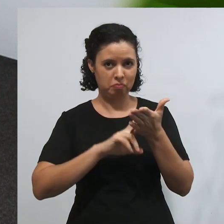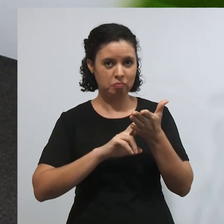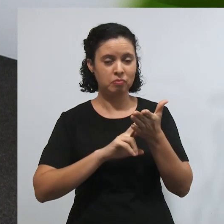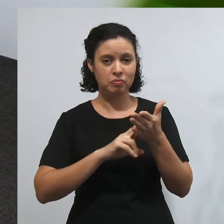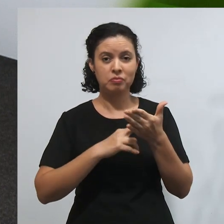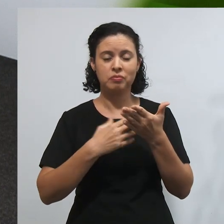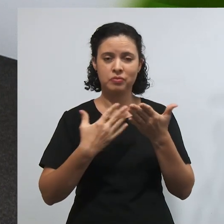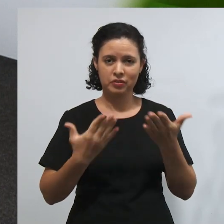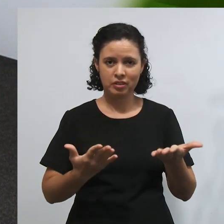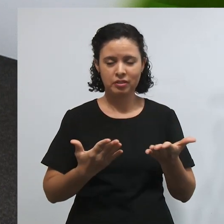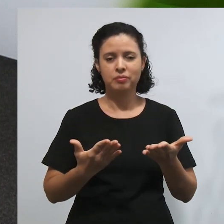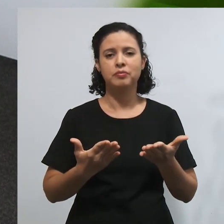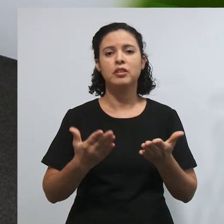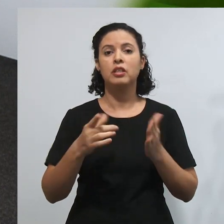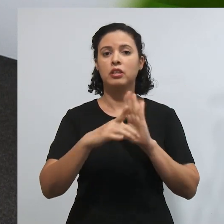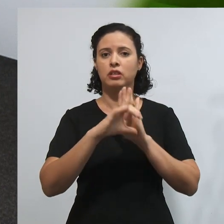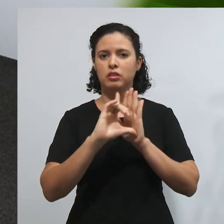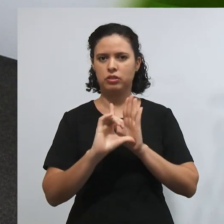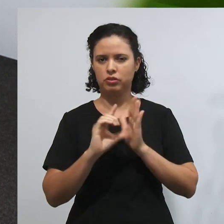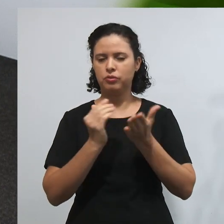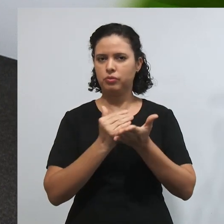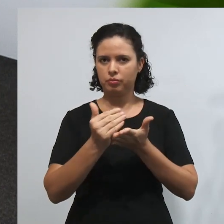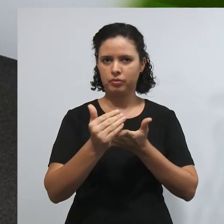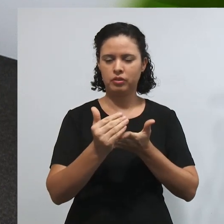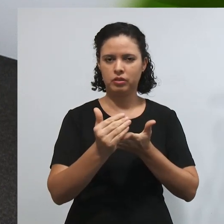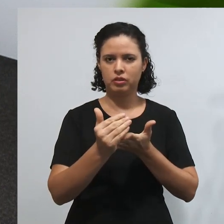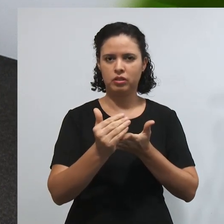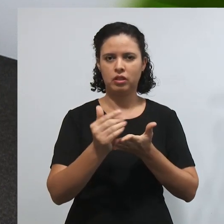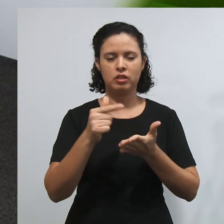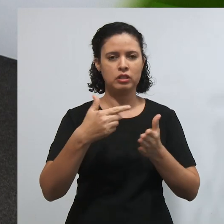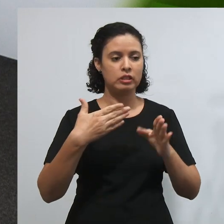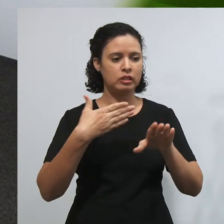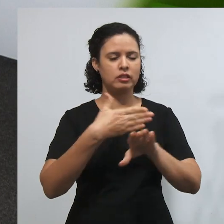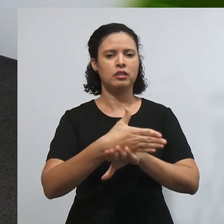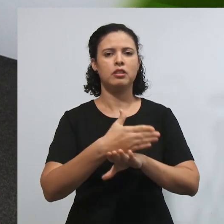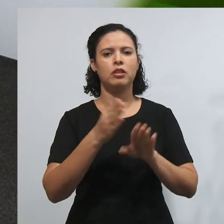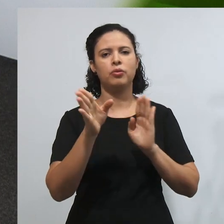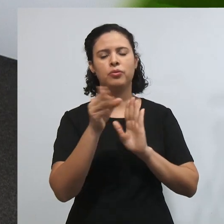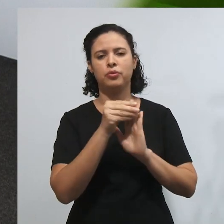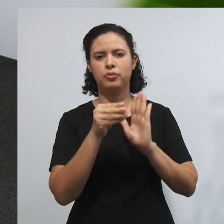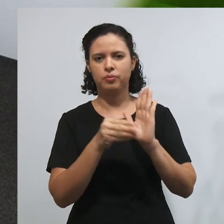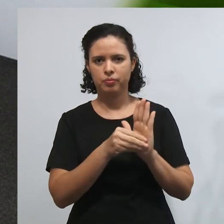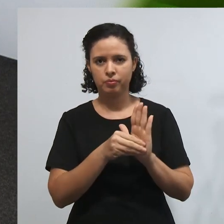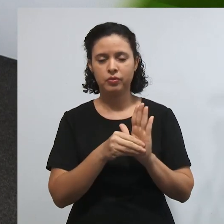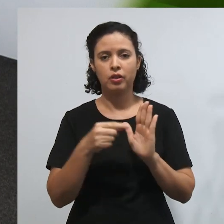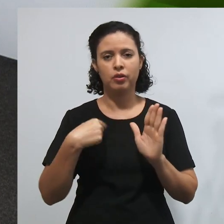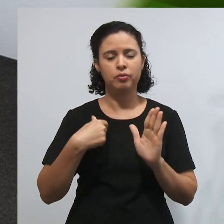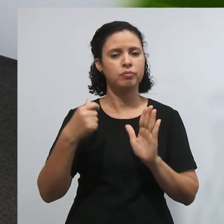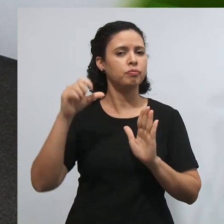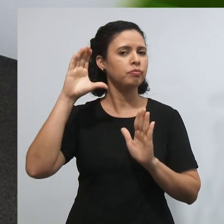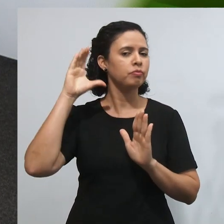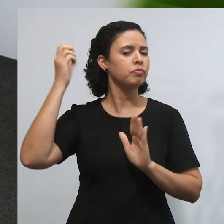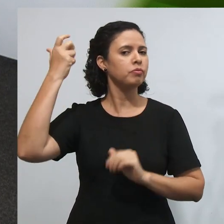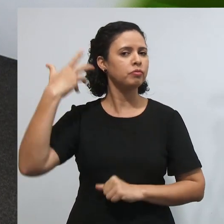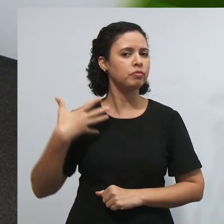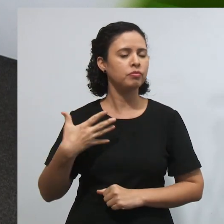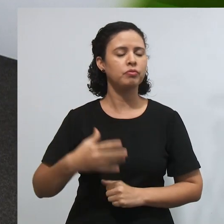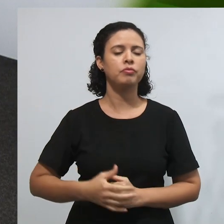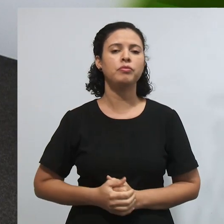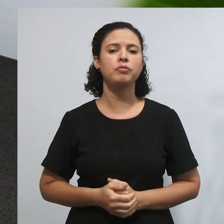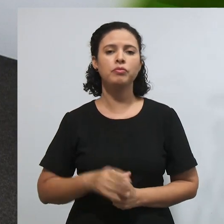Eu espero que sim. Mas antes, como de costume, antes de a gente iniciar de fato o conteúdo, eu farei a minha audiodescrição.